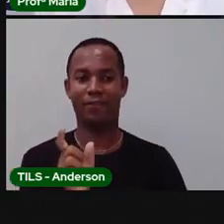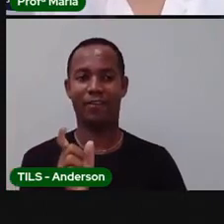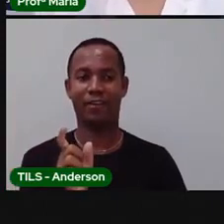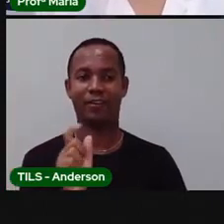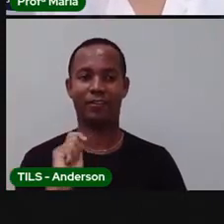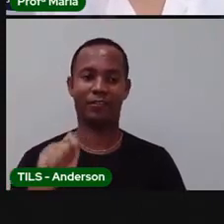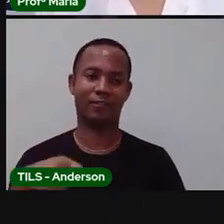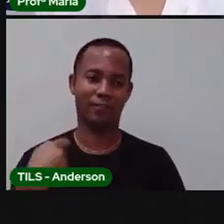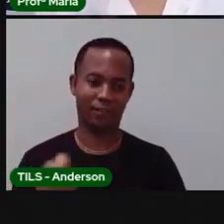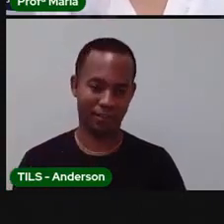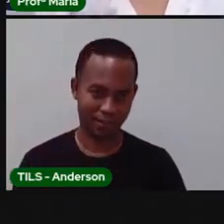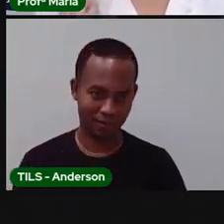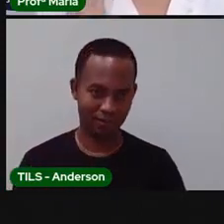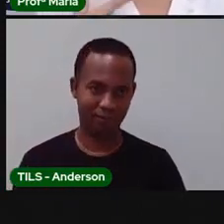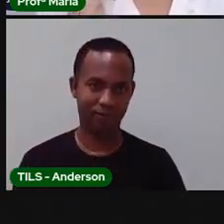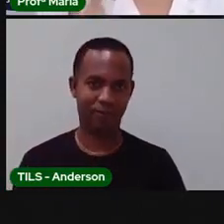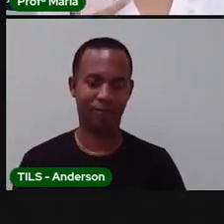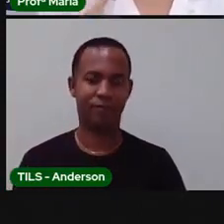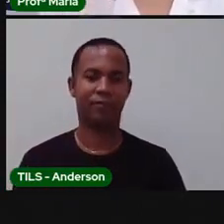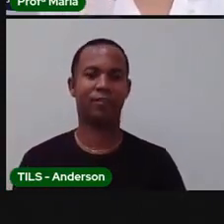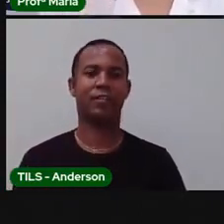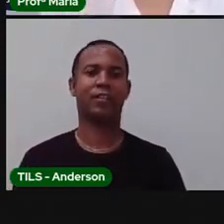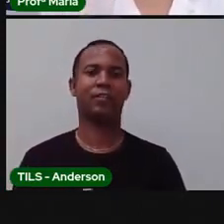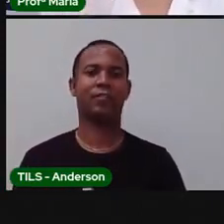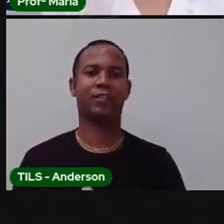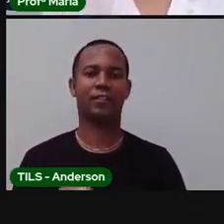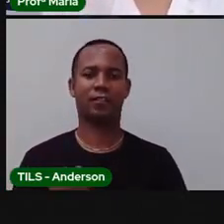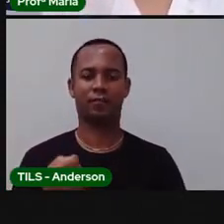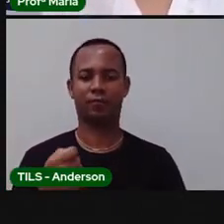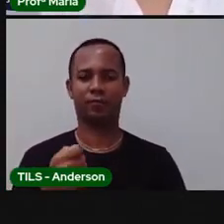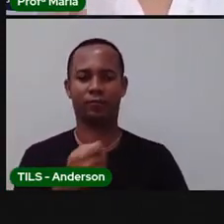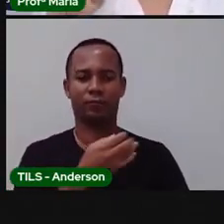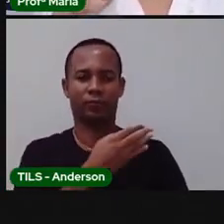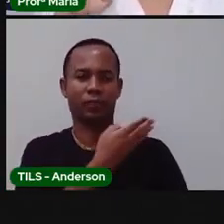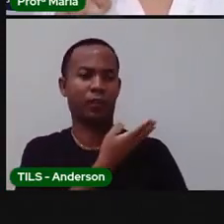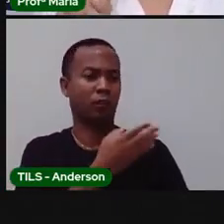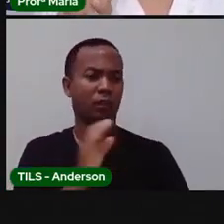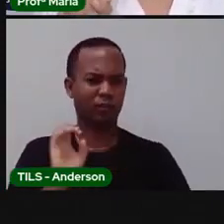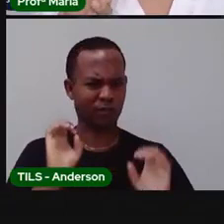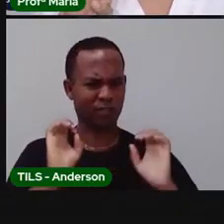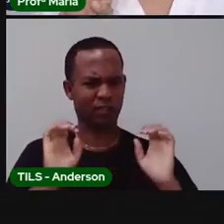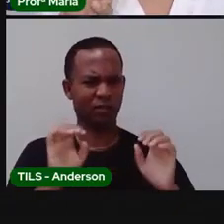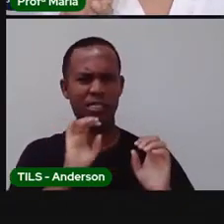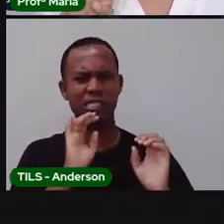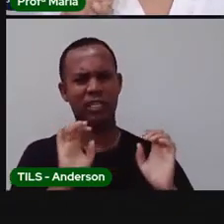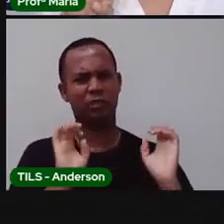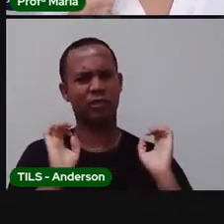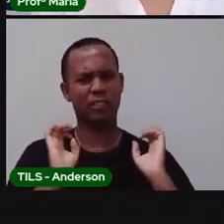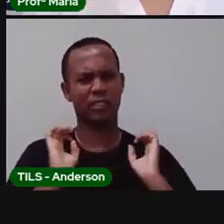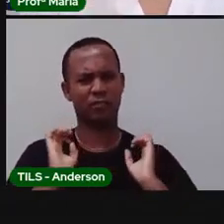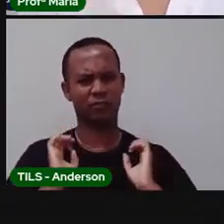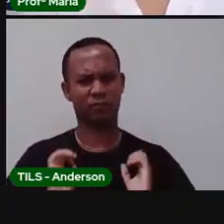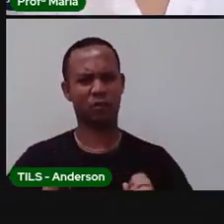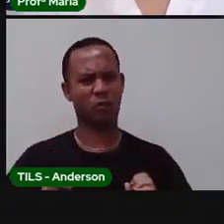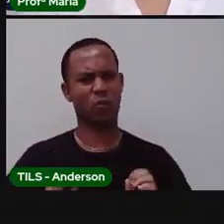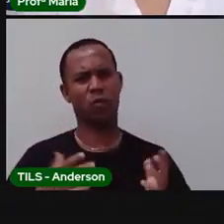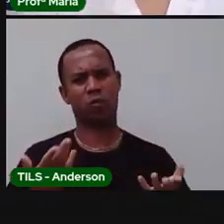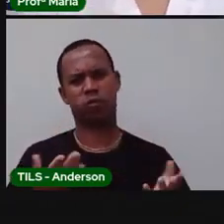Educação. A Pró mexeu a boca quantas vezes? Educação. Quatro vezes.